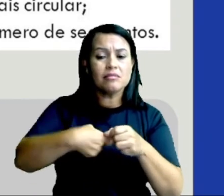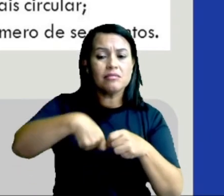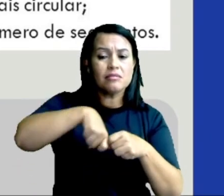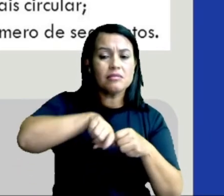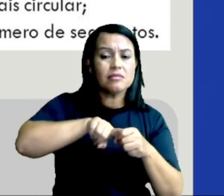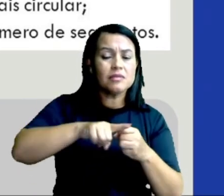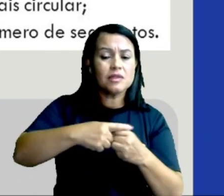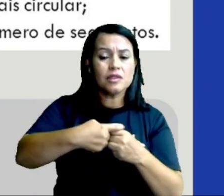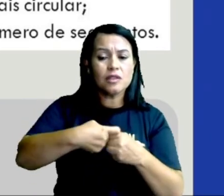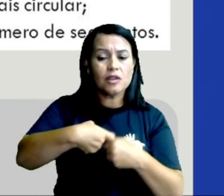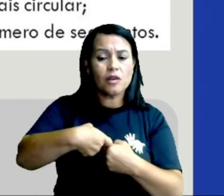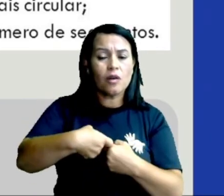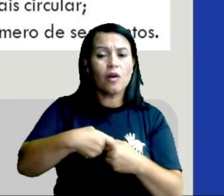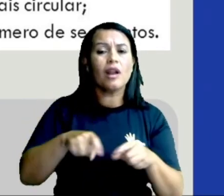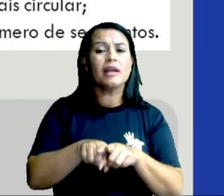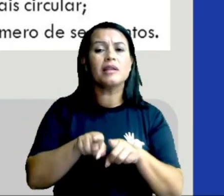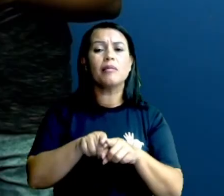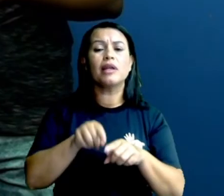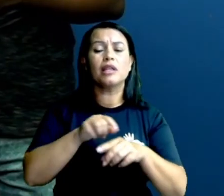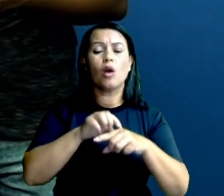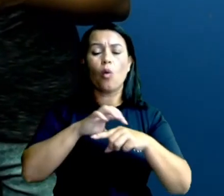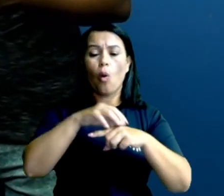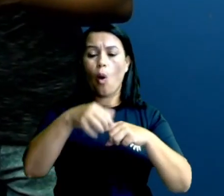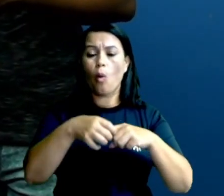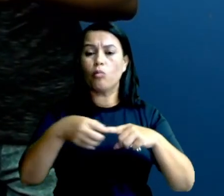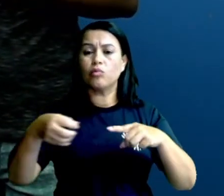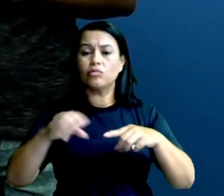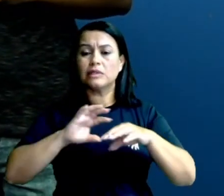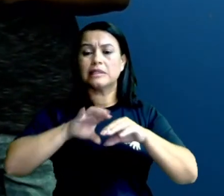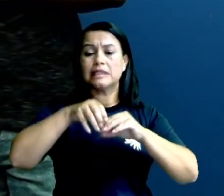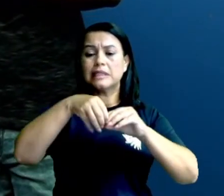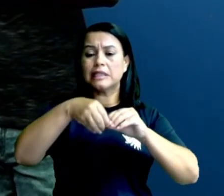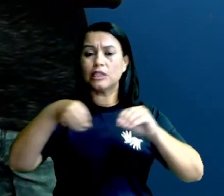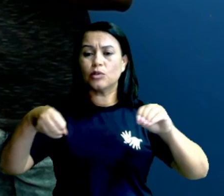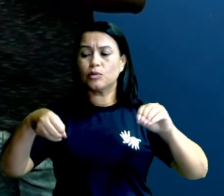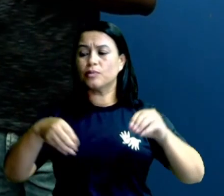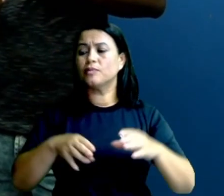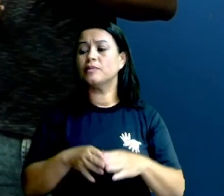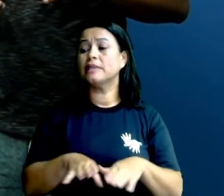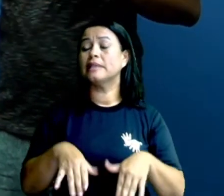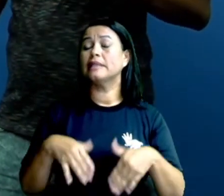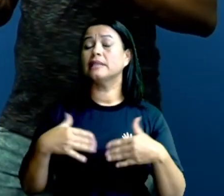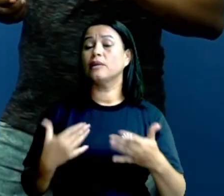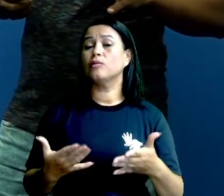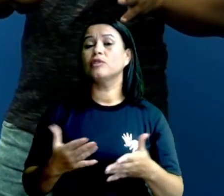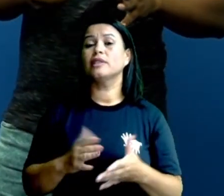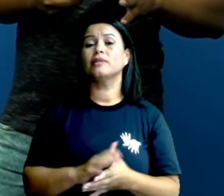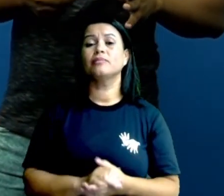cilíndrico e com maiores números de patas e segmentos do seu corpo. Então, gente,